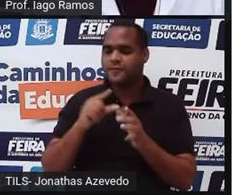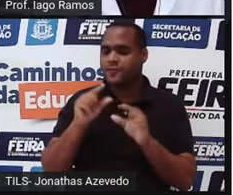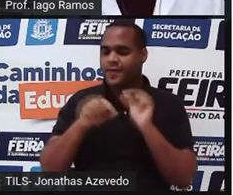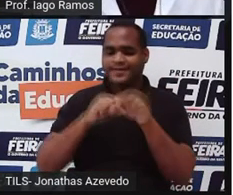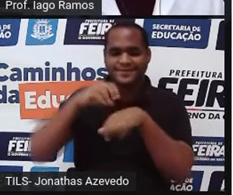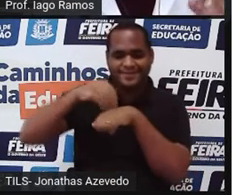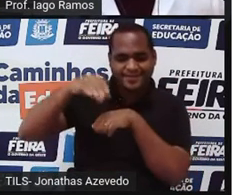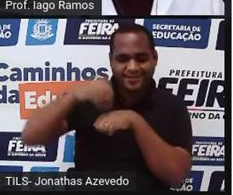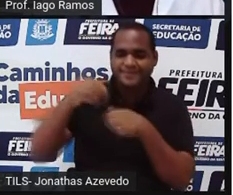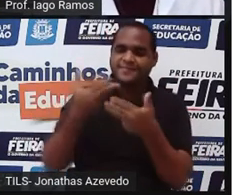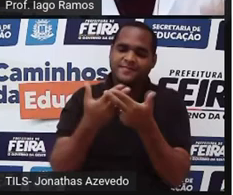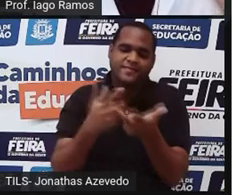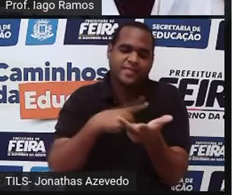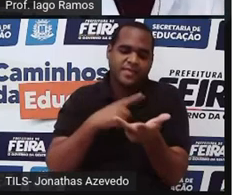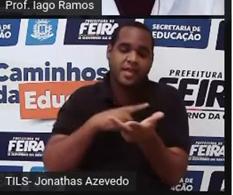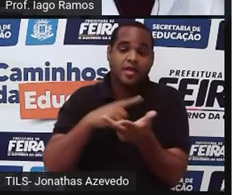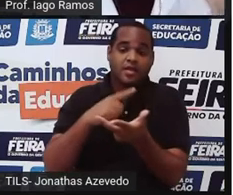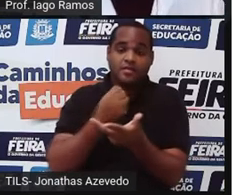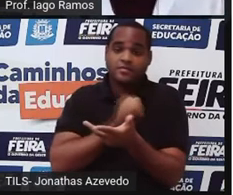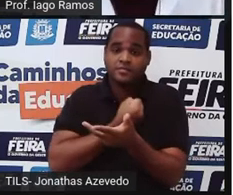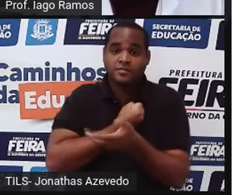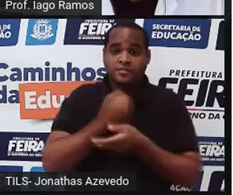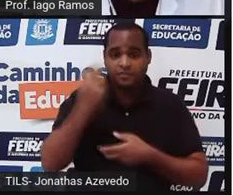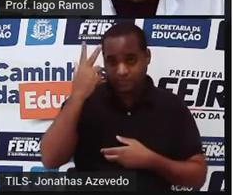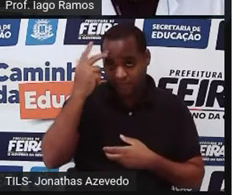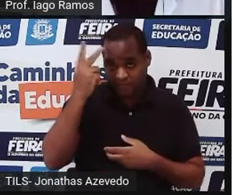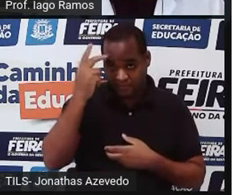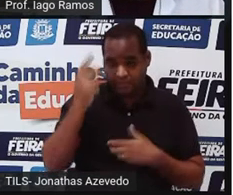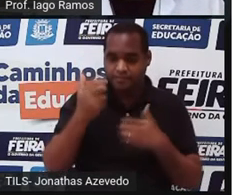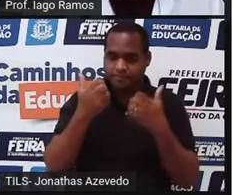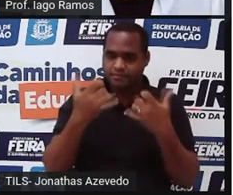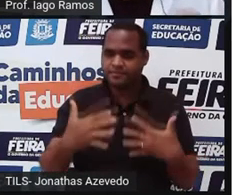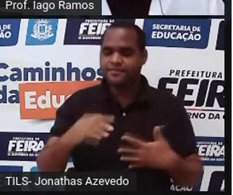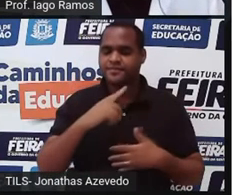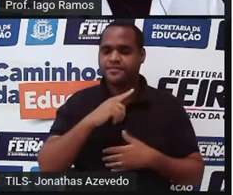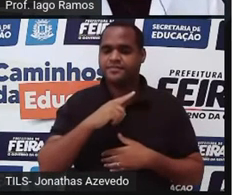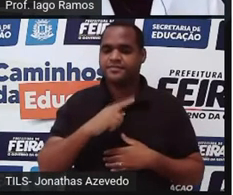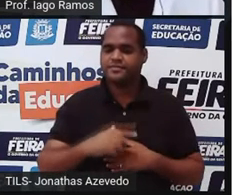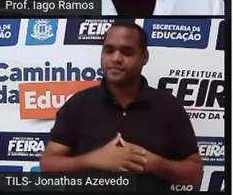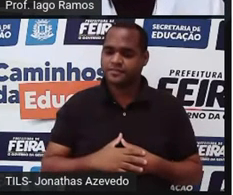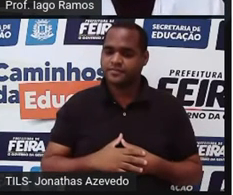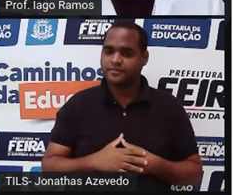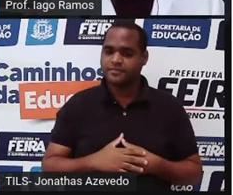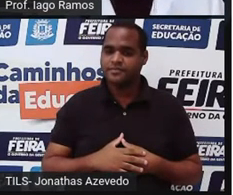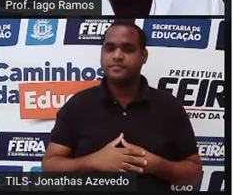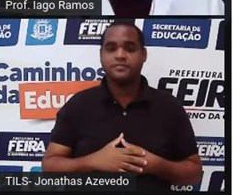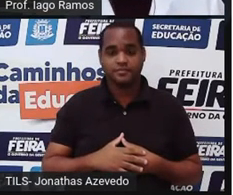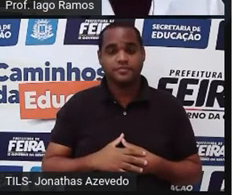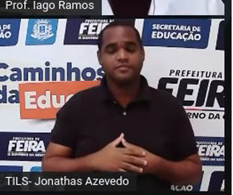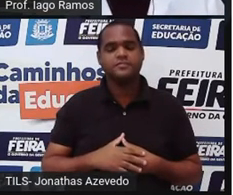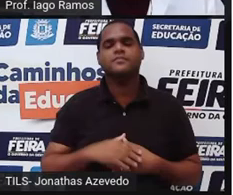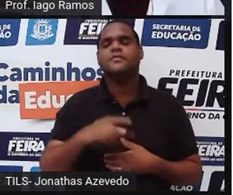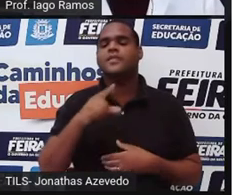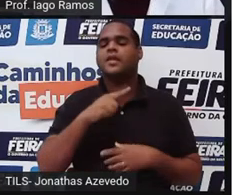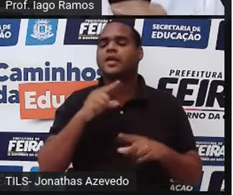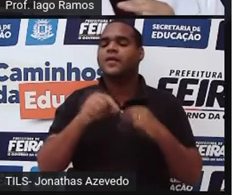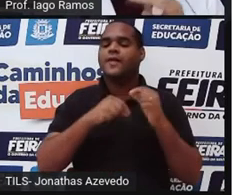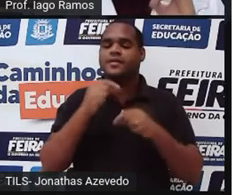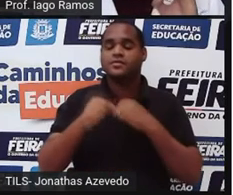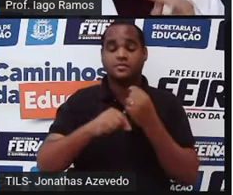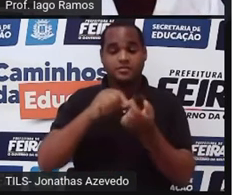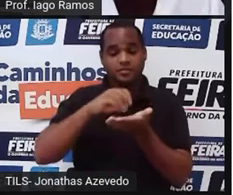trouxe de novo números naturais e números inteiros, ok? Então, para essa aula vão sobrar